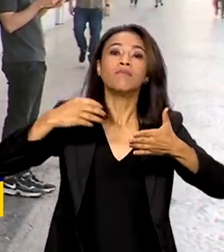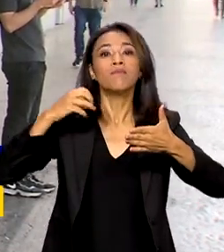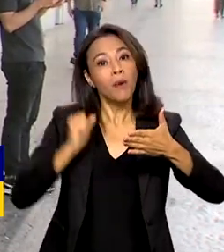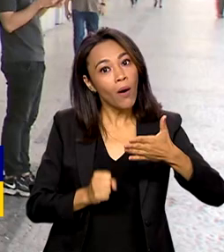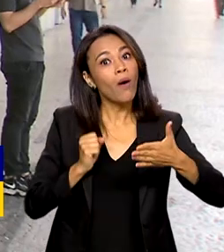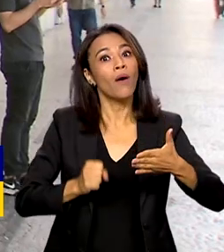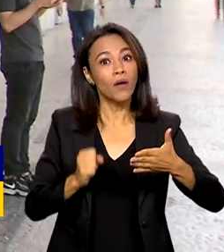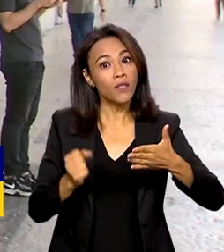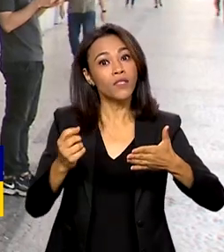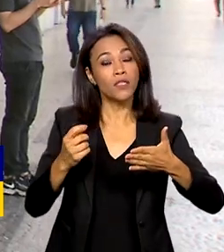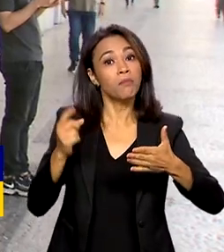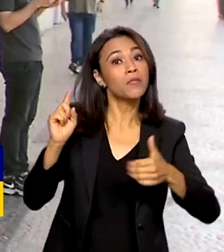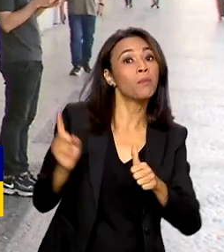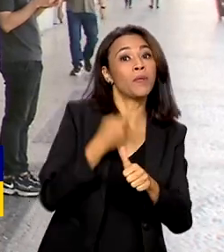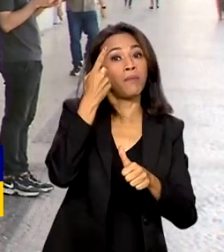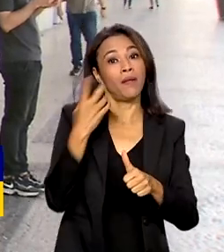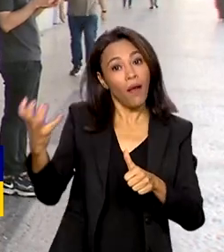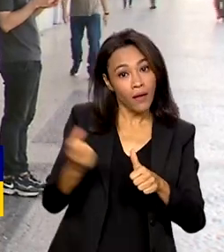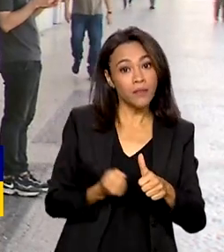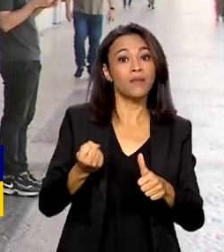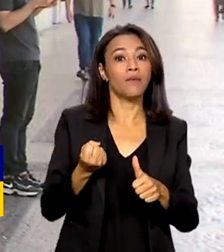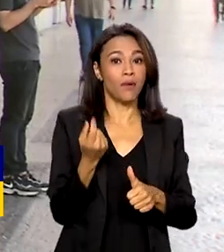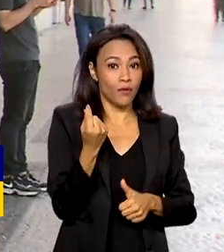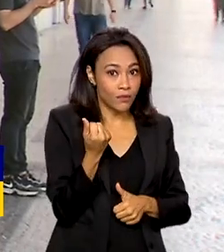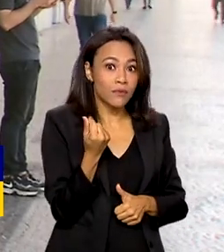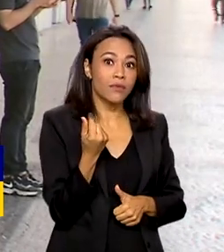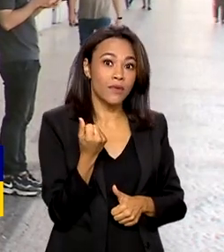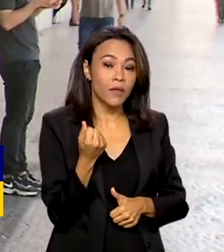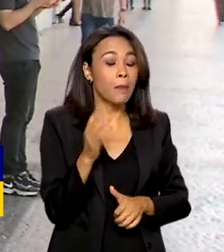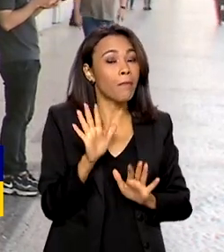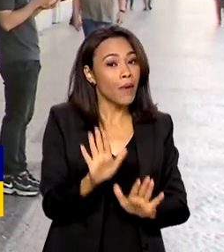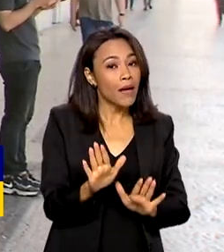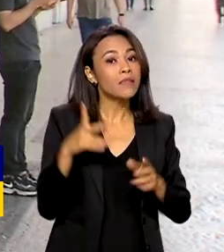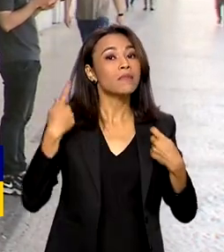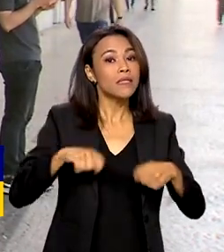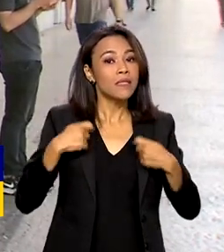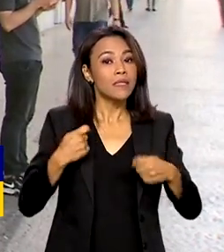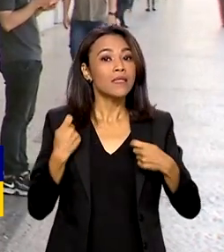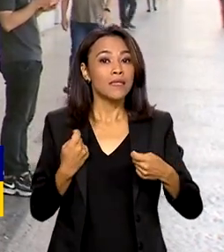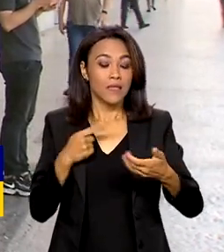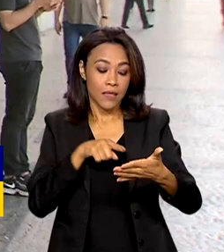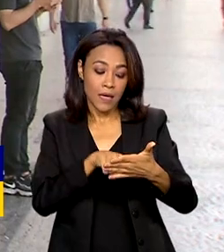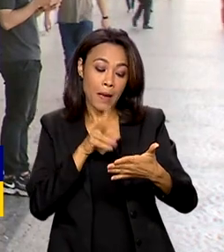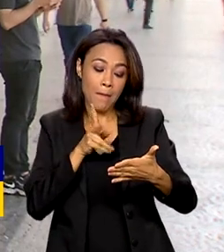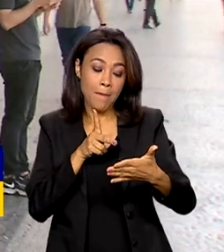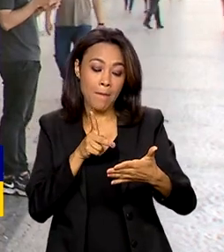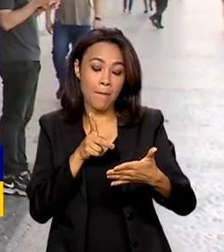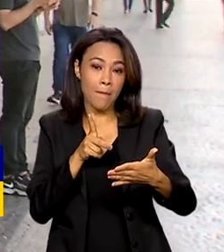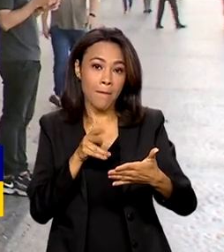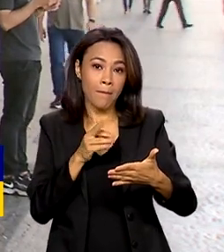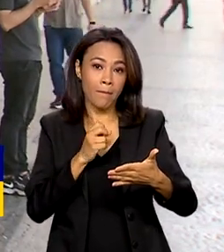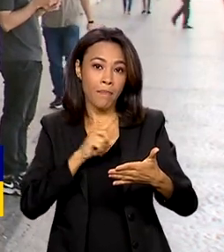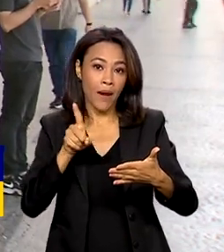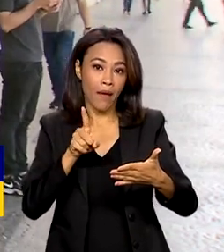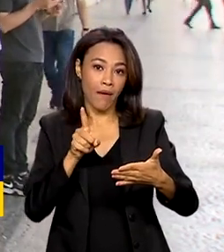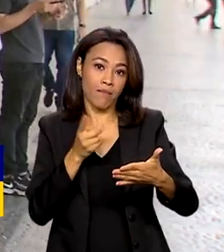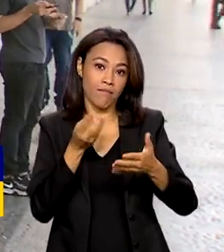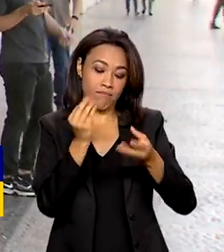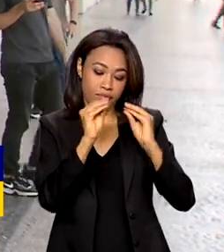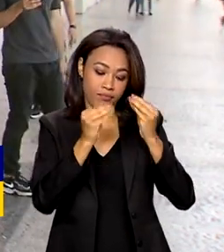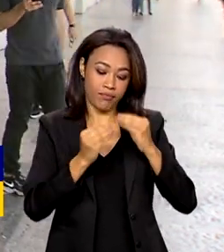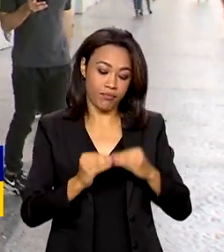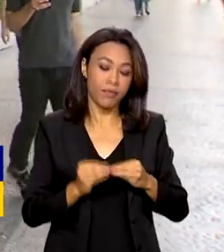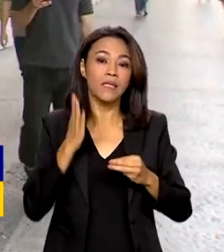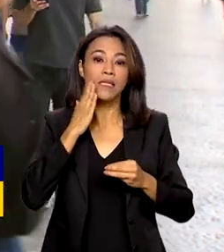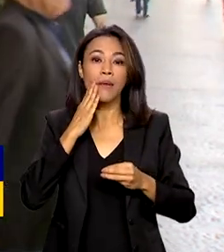receber a restituição. Para isso, é preciso optar pela declaração pré-preenchida e indicar a chave